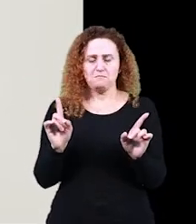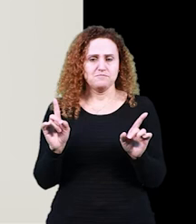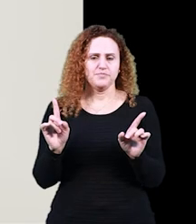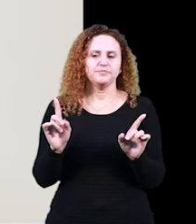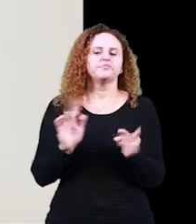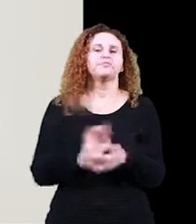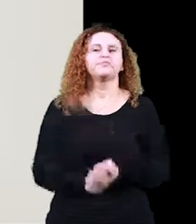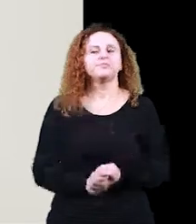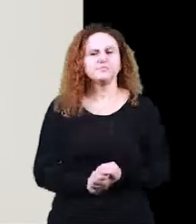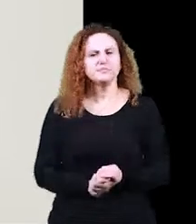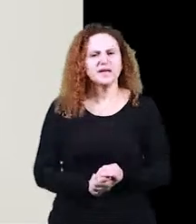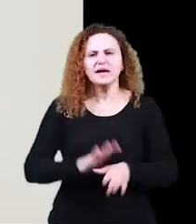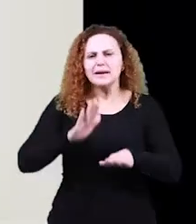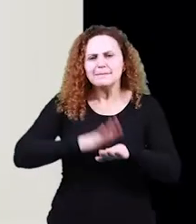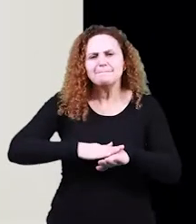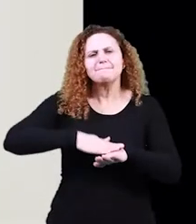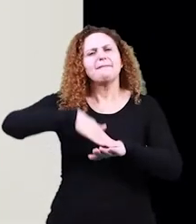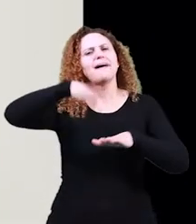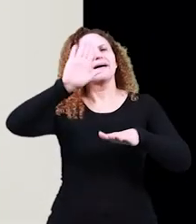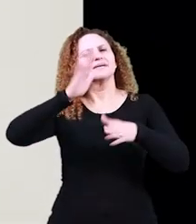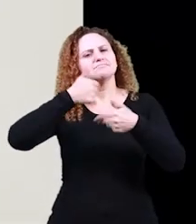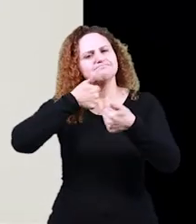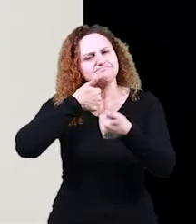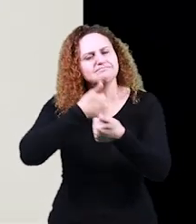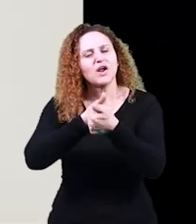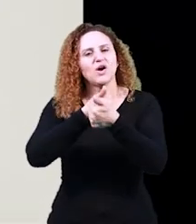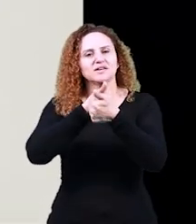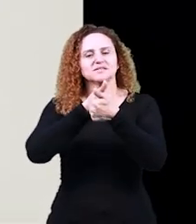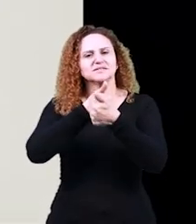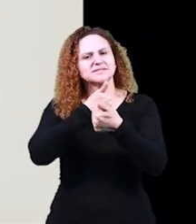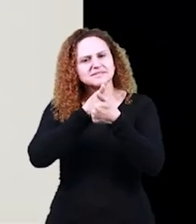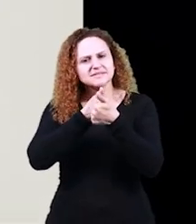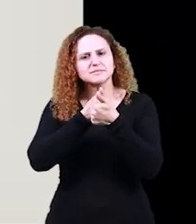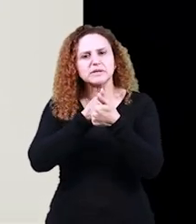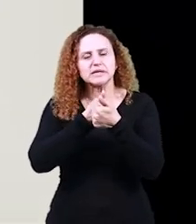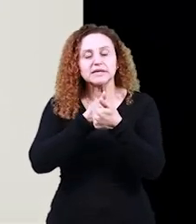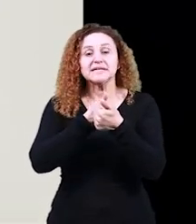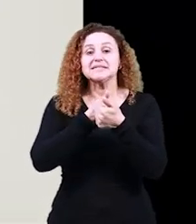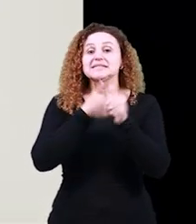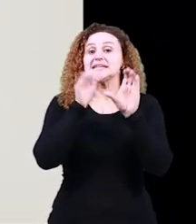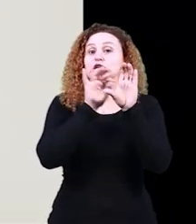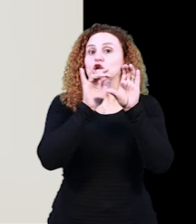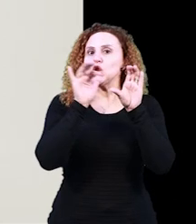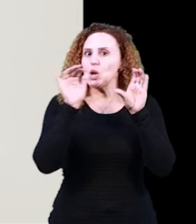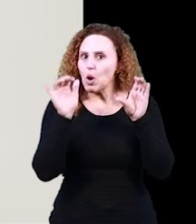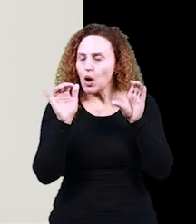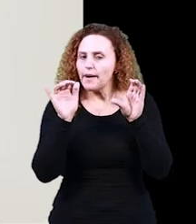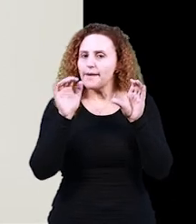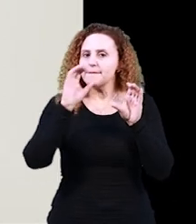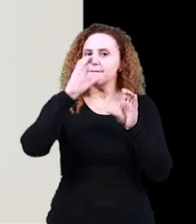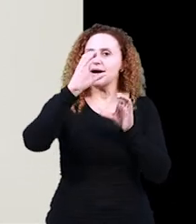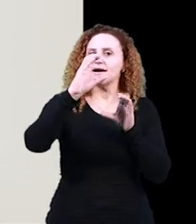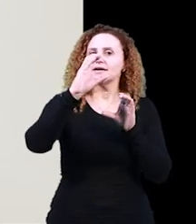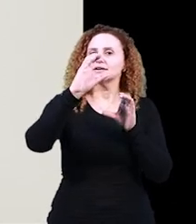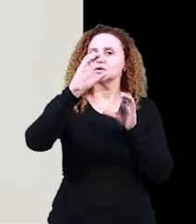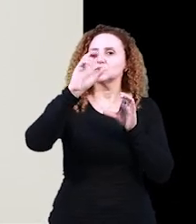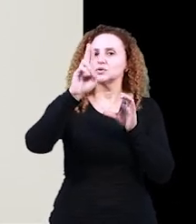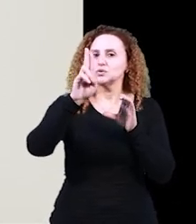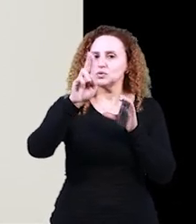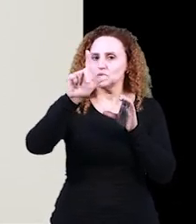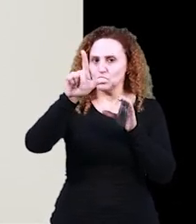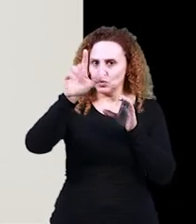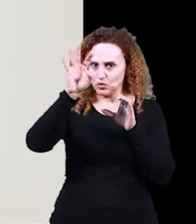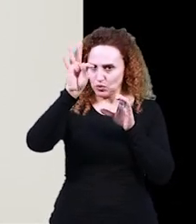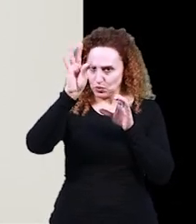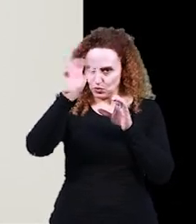coisa que eu já vou dizer para frente, Quanto mais próxima da norma culta da língua, é mais